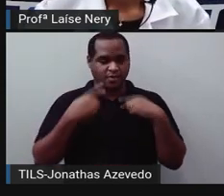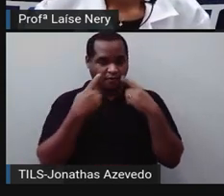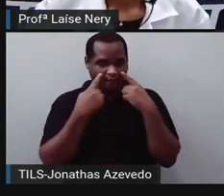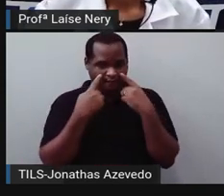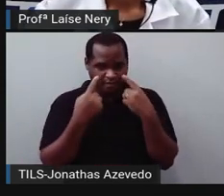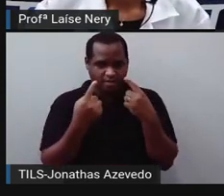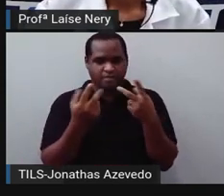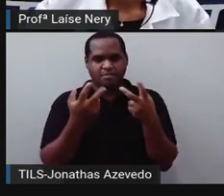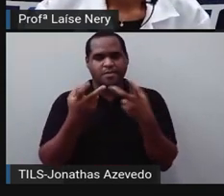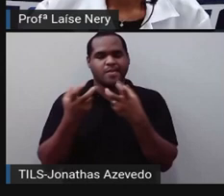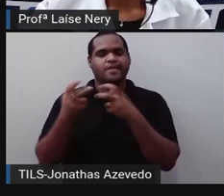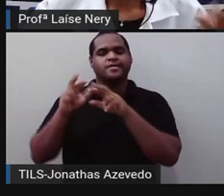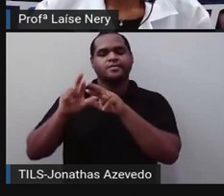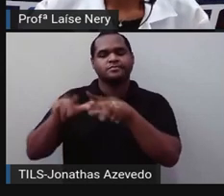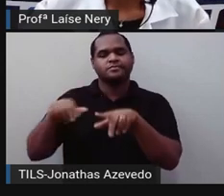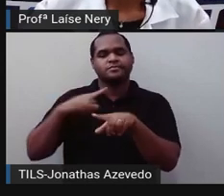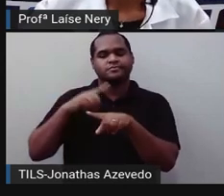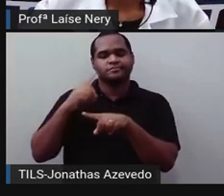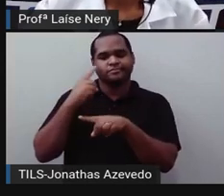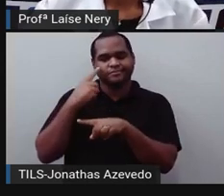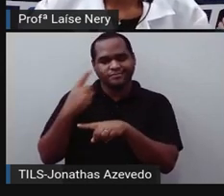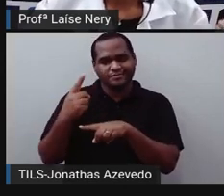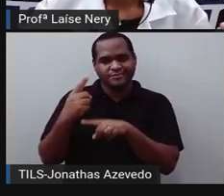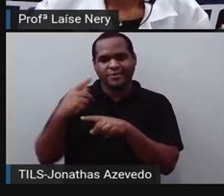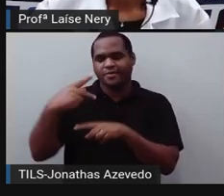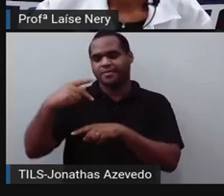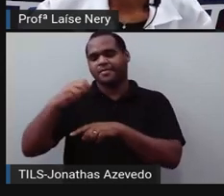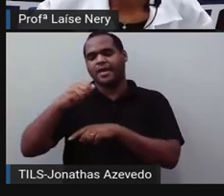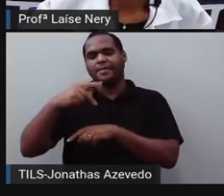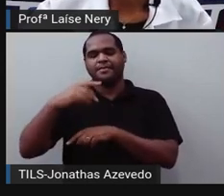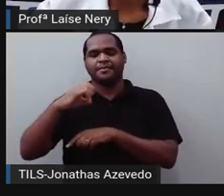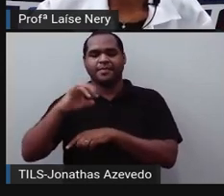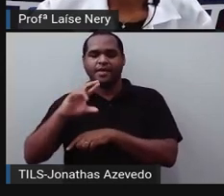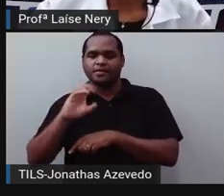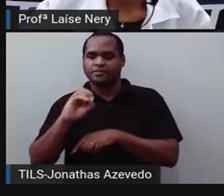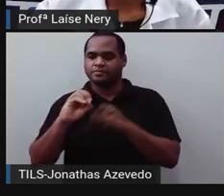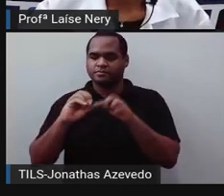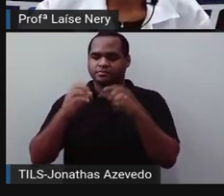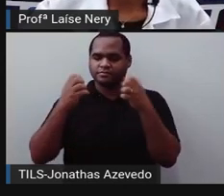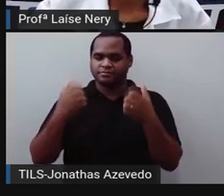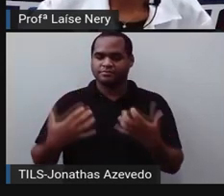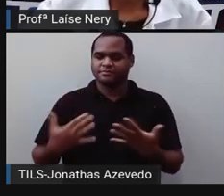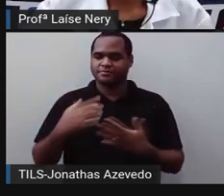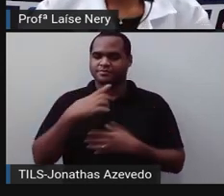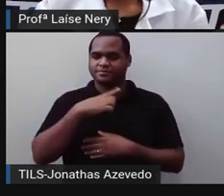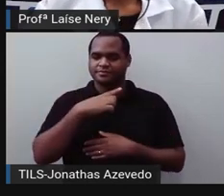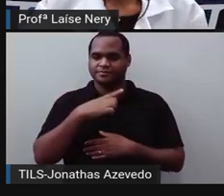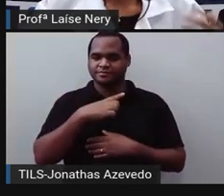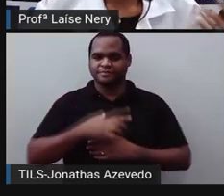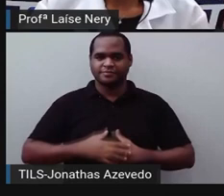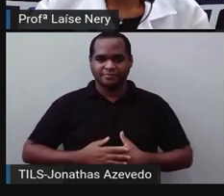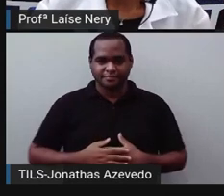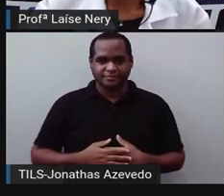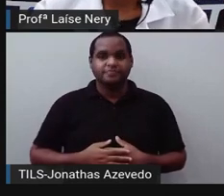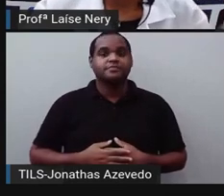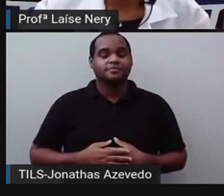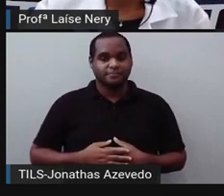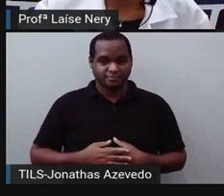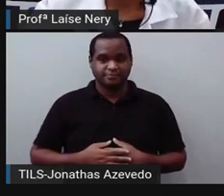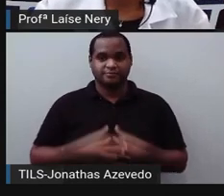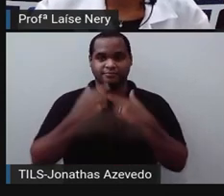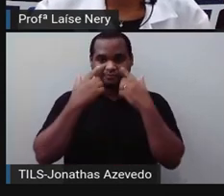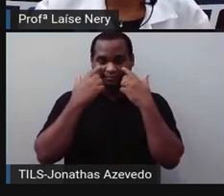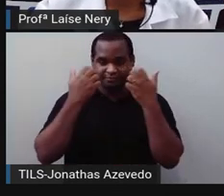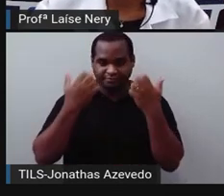um papiro, que foi descoberto há muitos, de